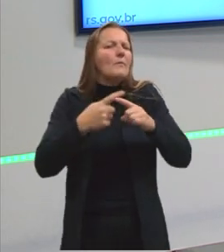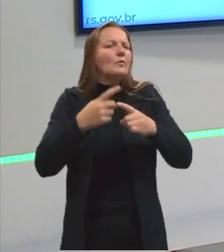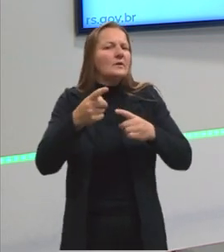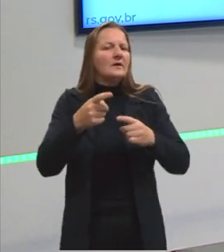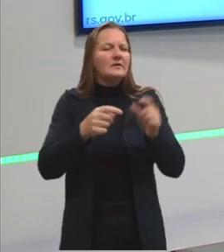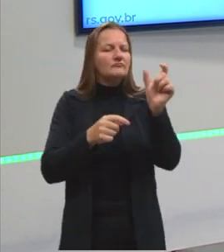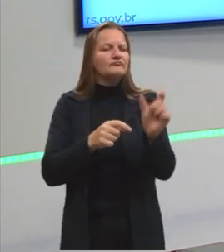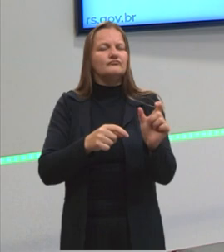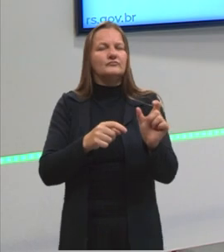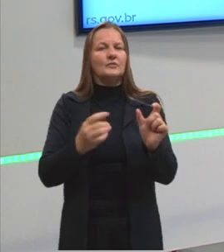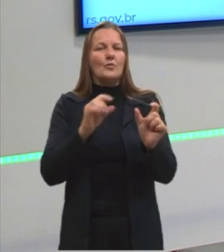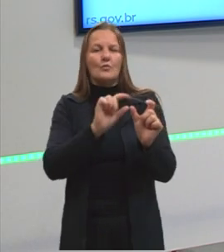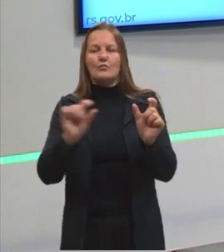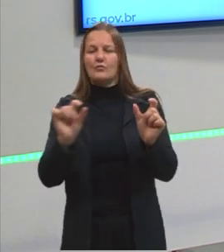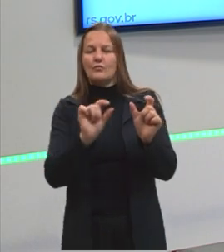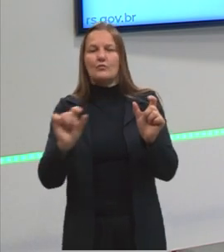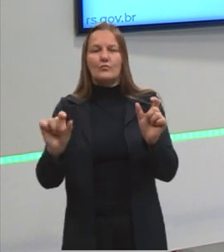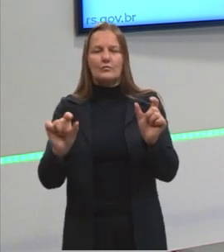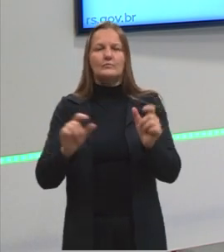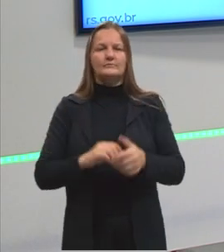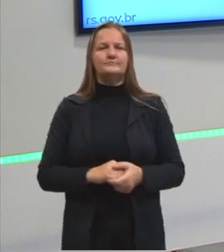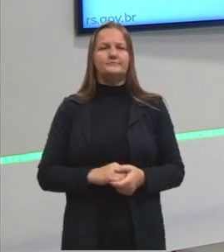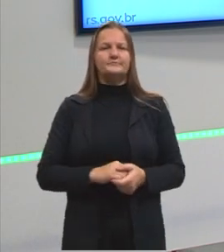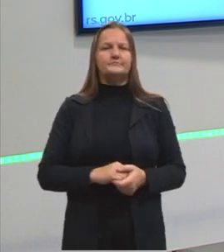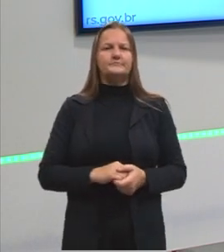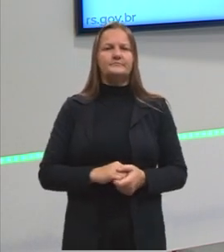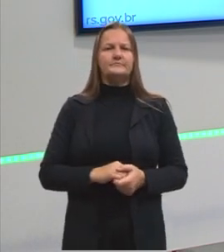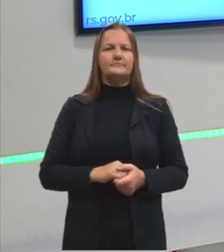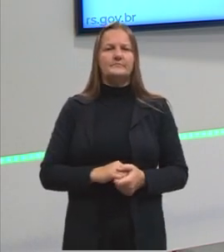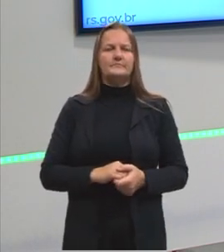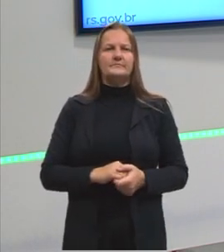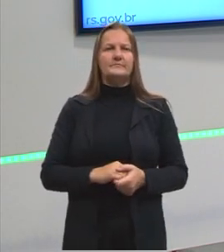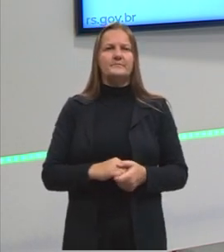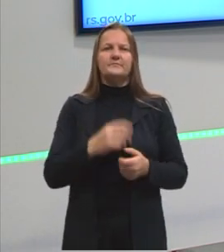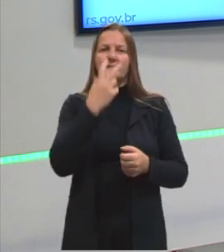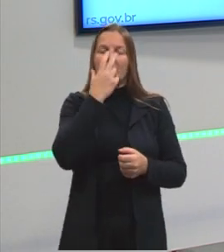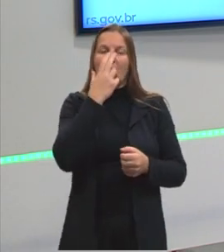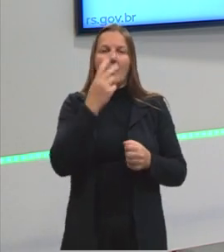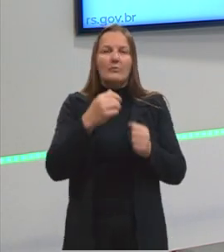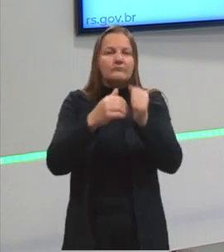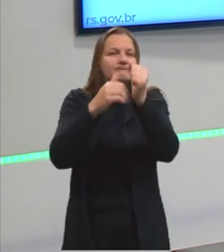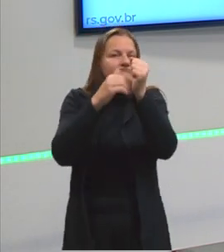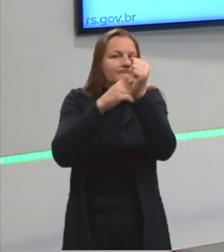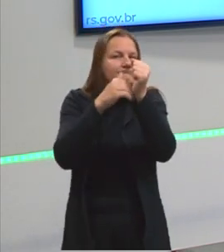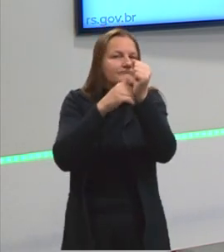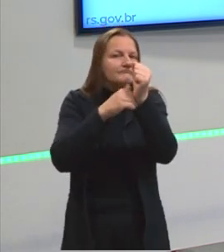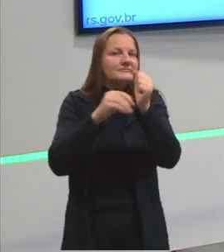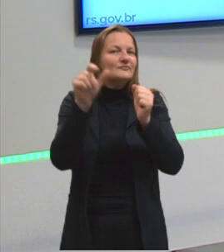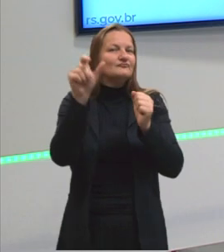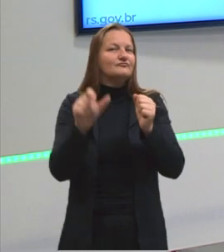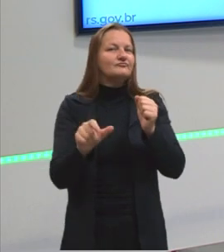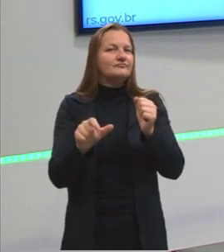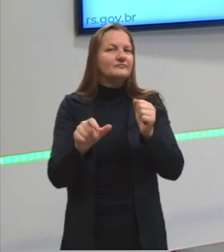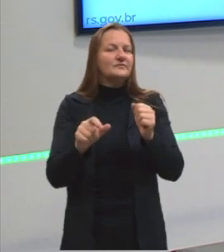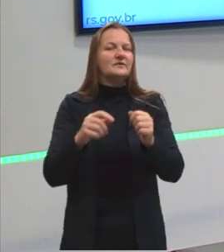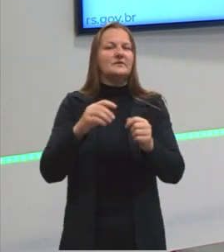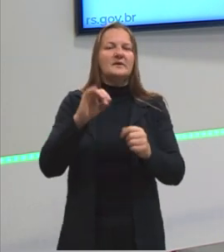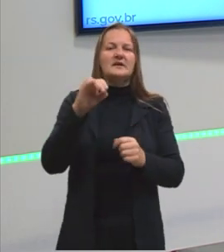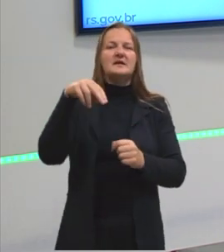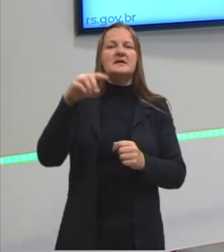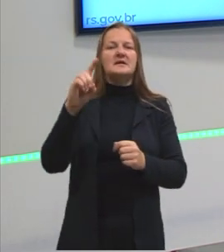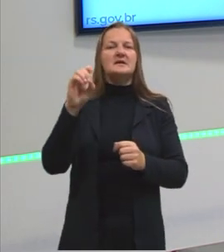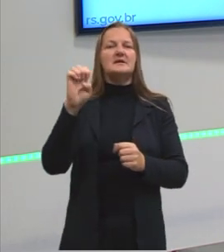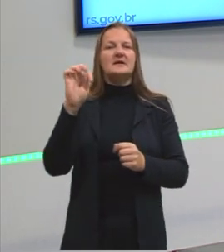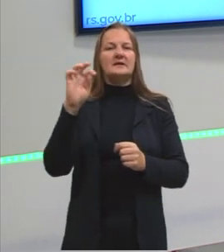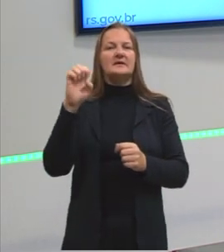da pessoa que fala aquela oração. Como a gente viu ali com os nossos sujeitos ocultos, nossos sujeitos indeterminados e também as